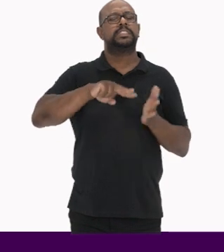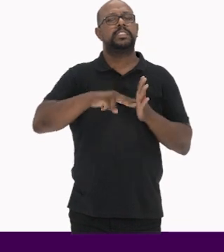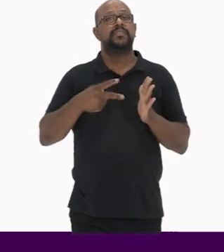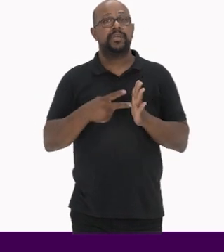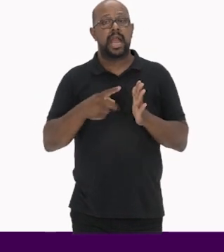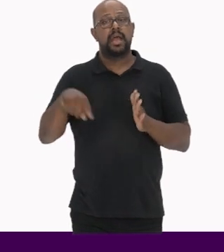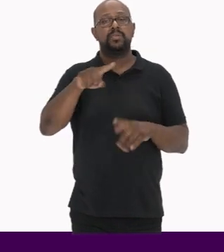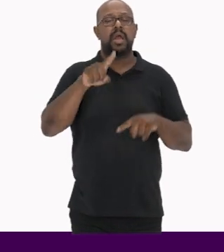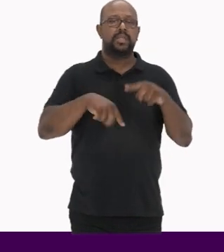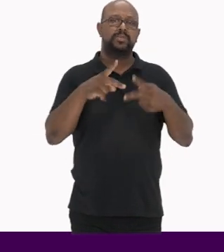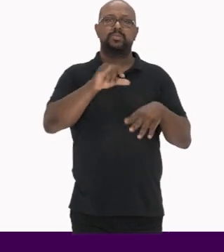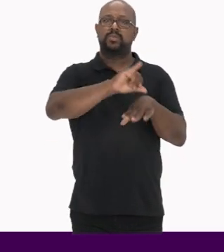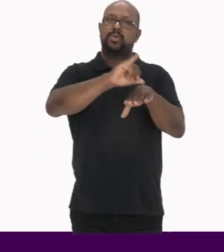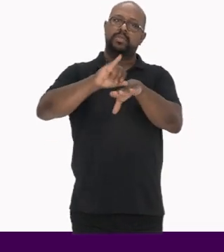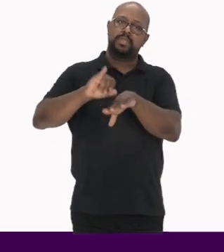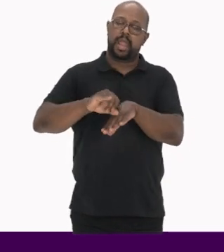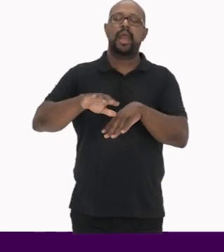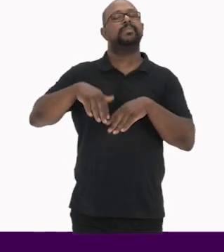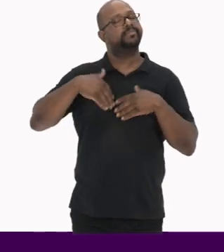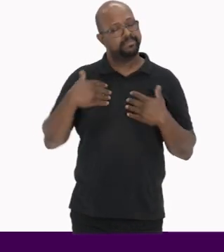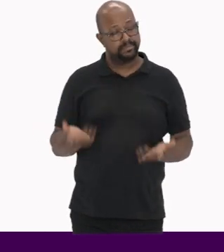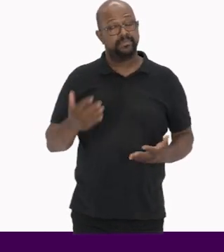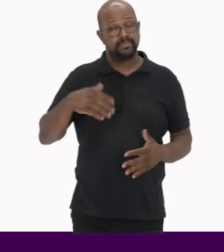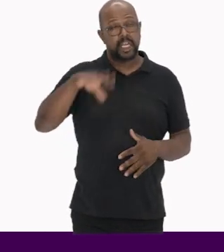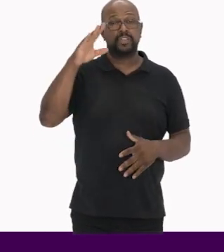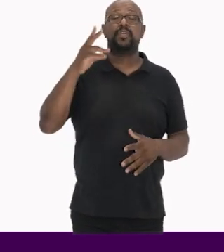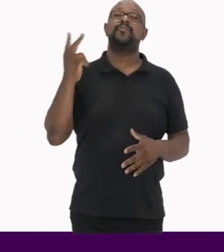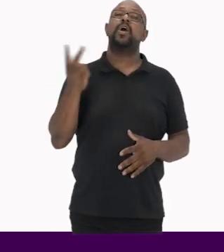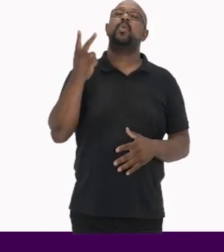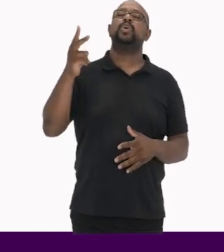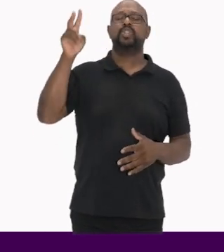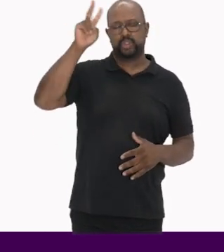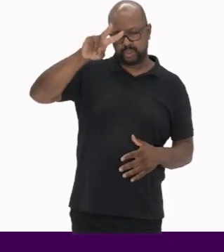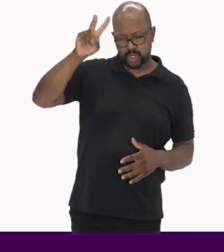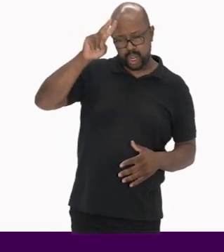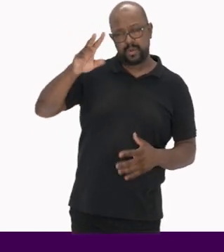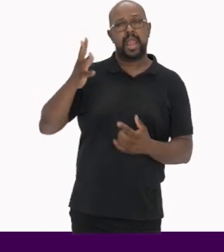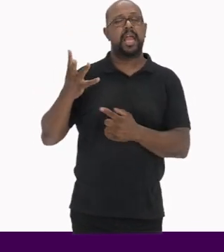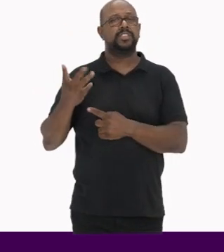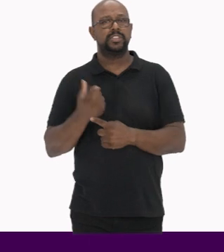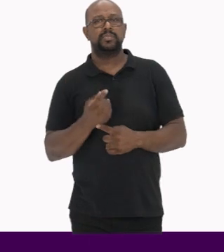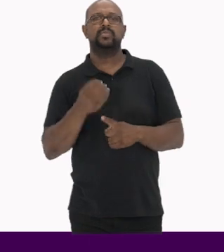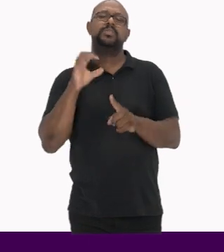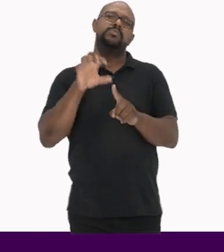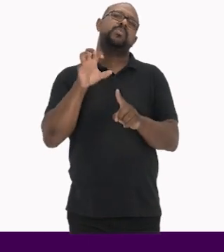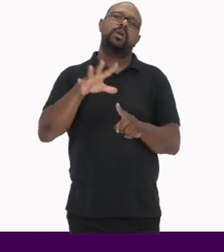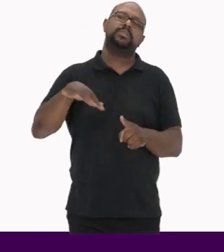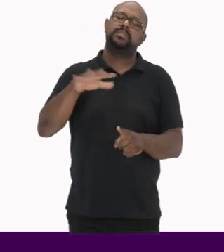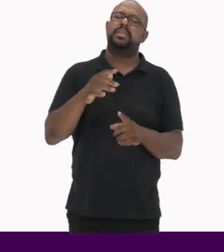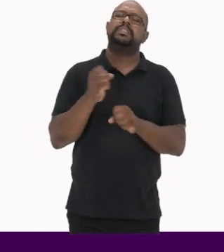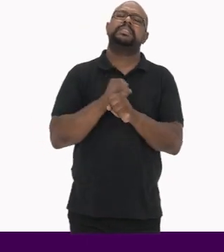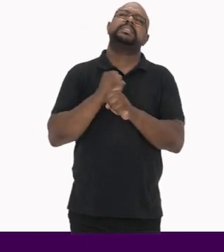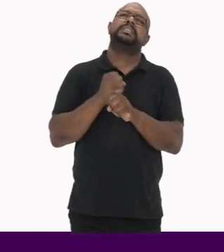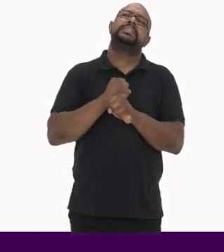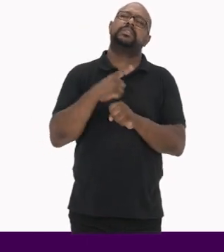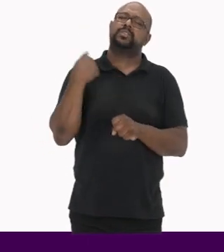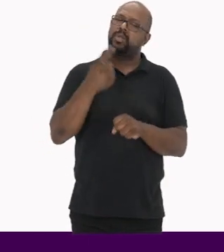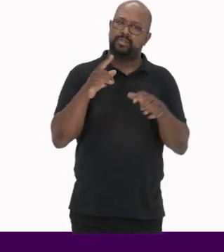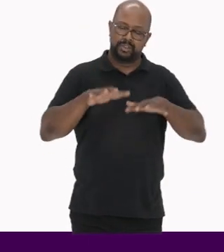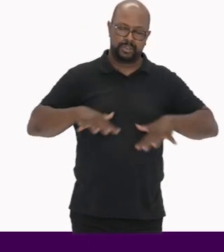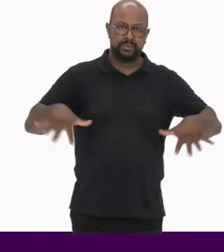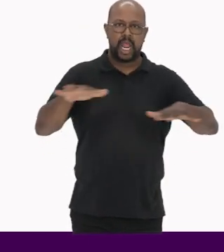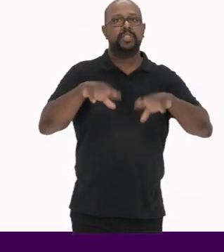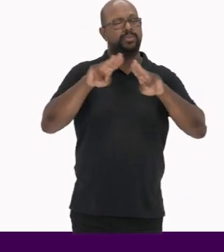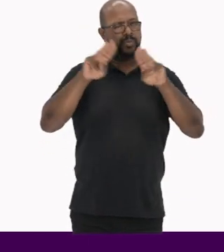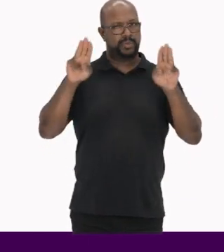e significados As coleções, para além dos valores históricos e artísticos Impostos durante décadas em nossos